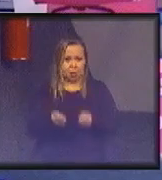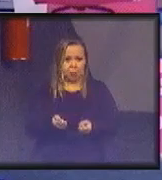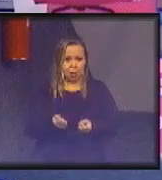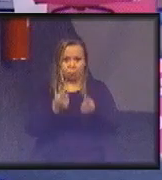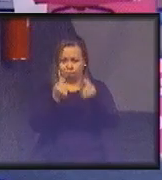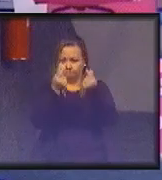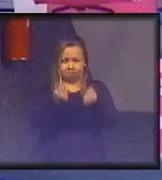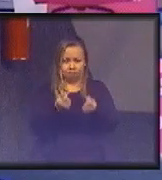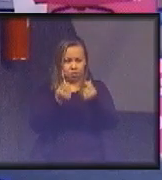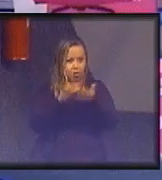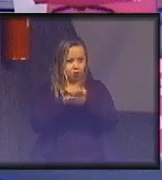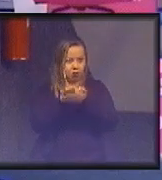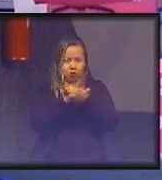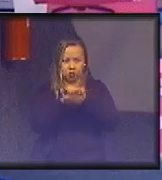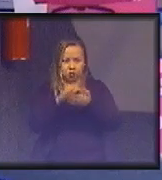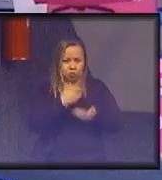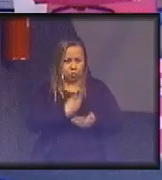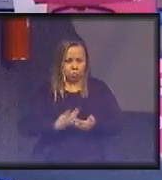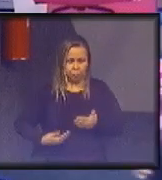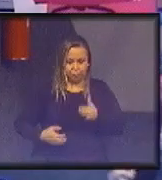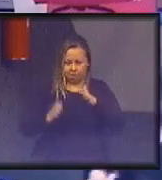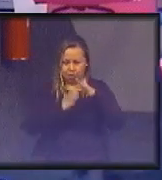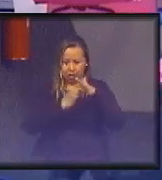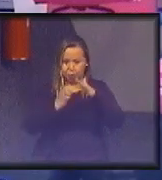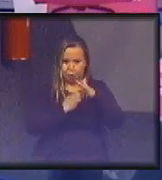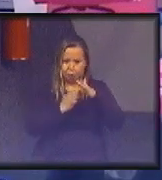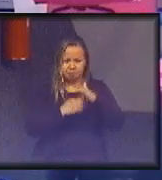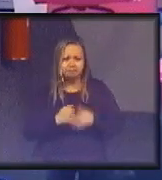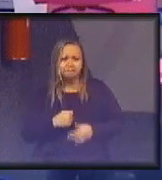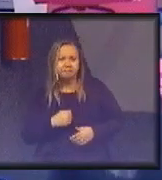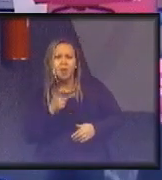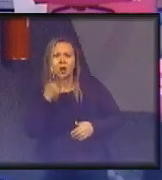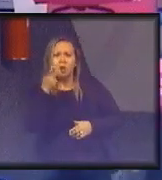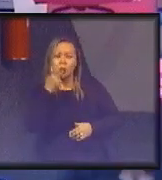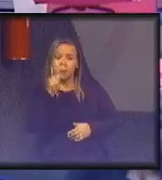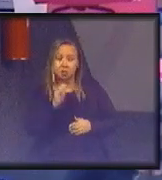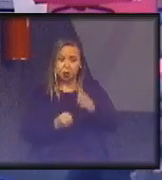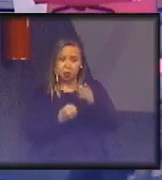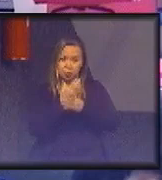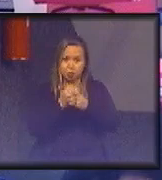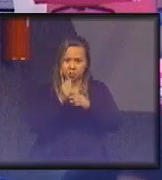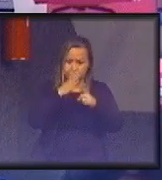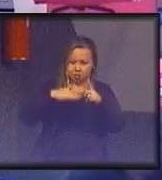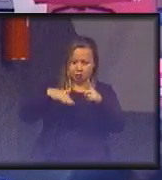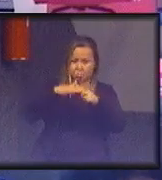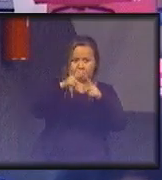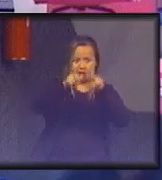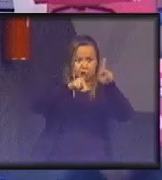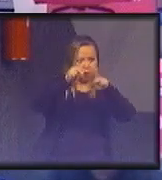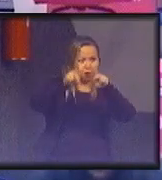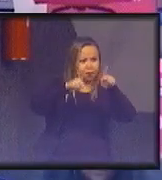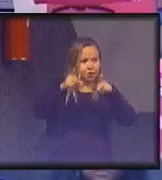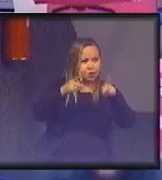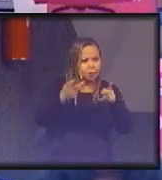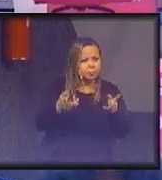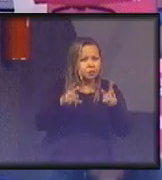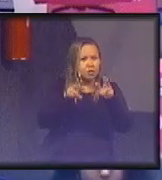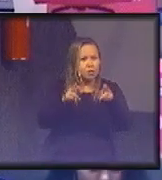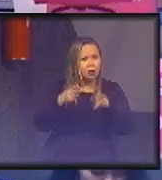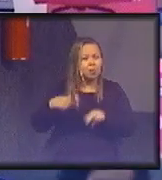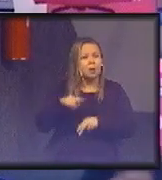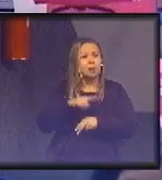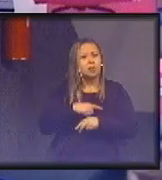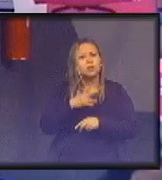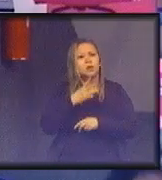filiados. E eu estou colocando isso, porque o surgimento de sociedade civil, como nós conhecemos hoje, não é,